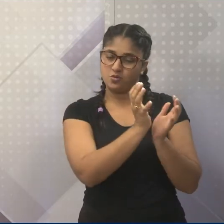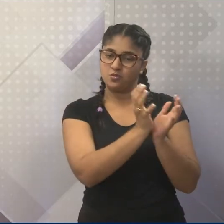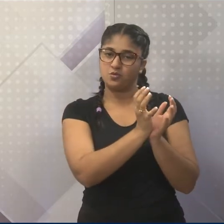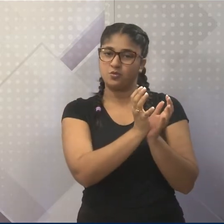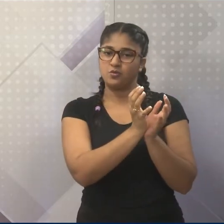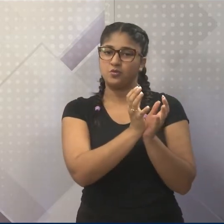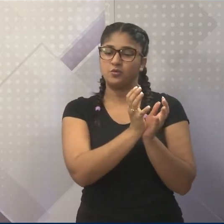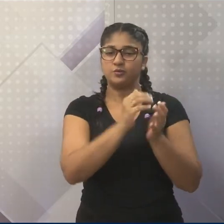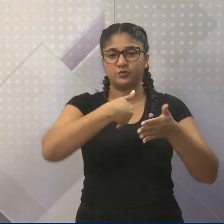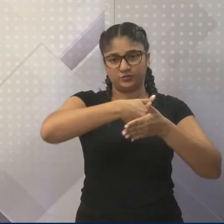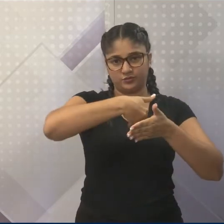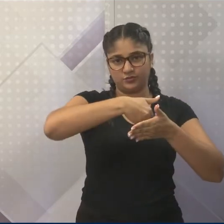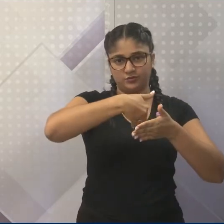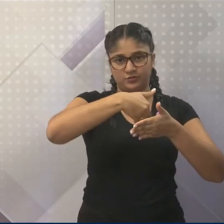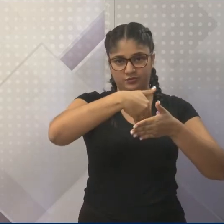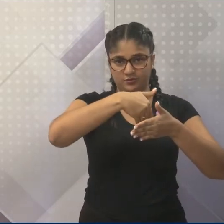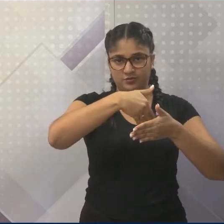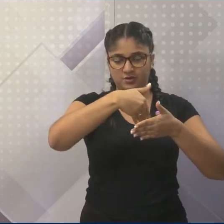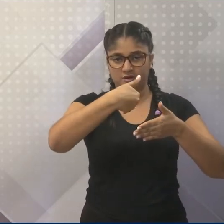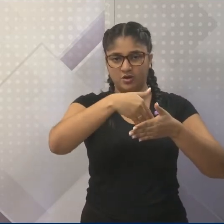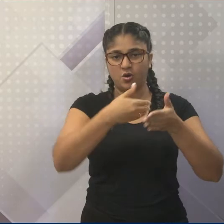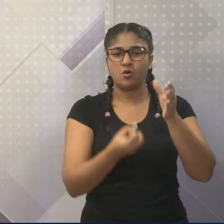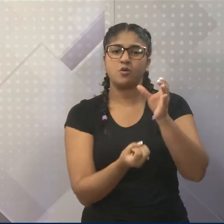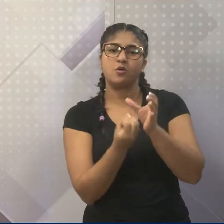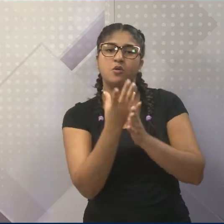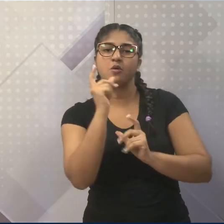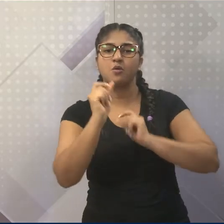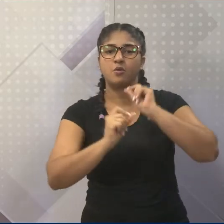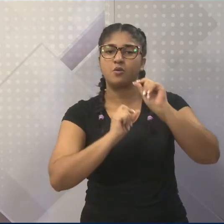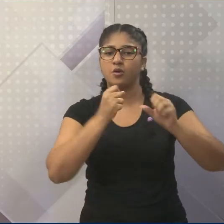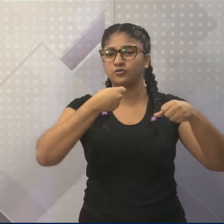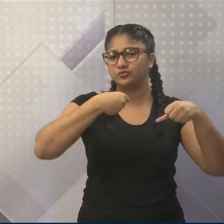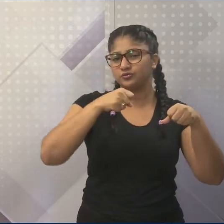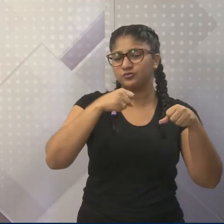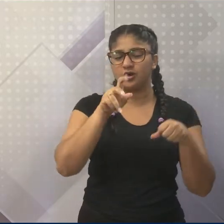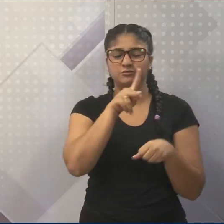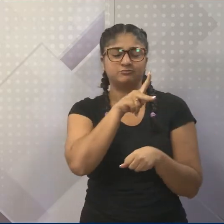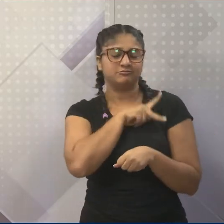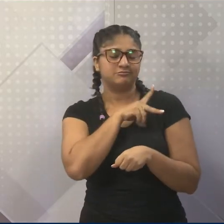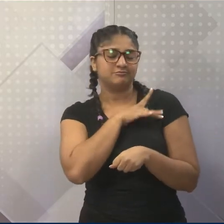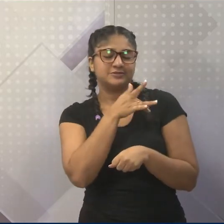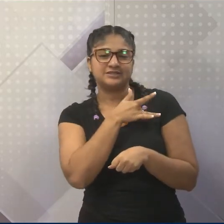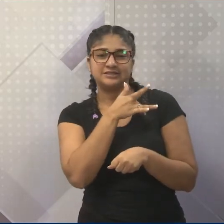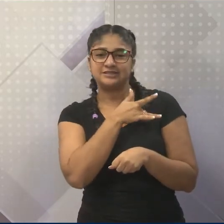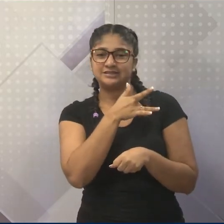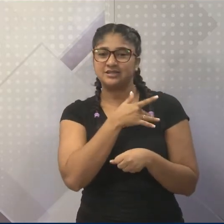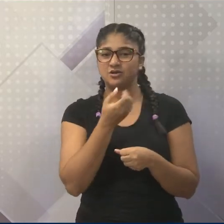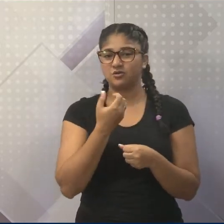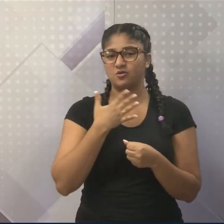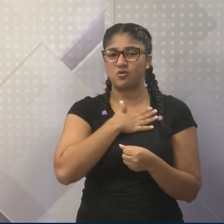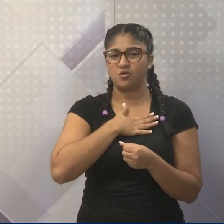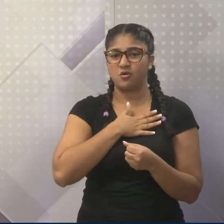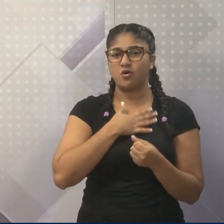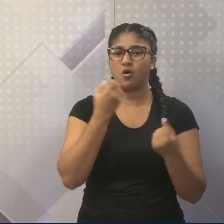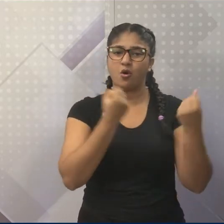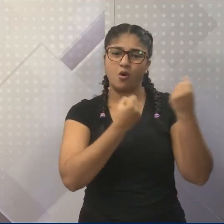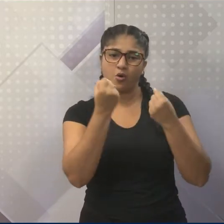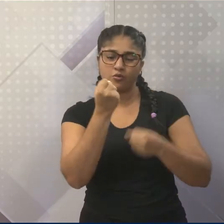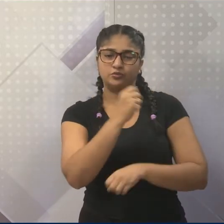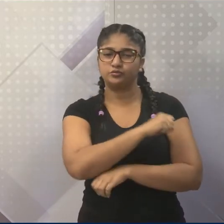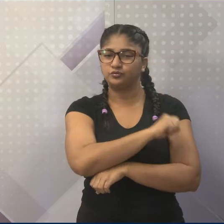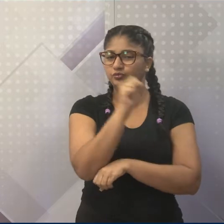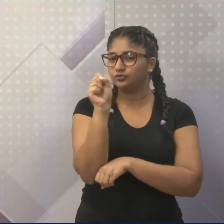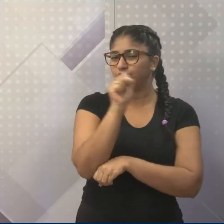uma equipe que surgiu de automobilistas, apaixonados pelo carro, pela condução.